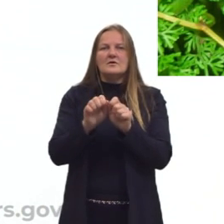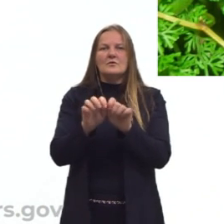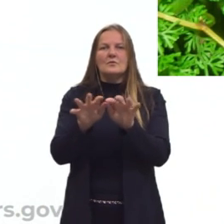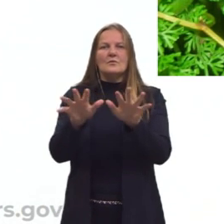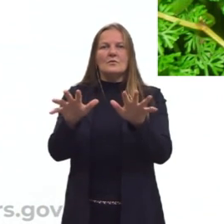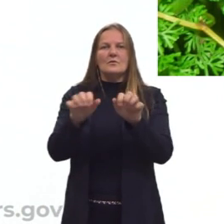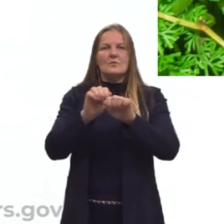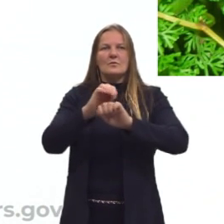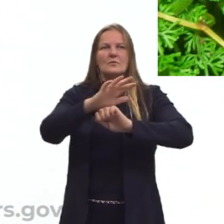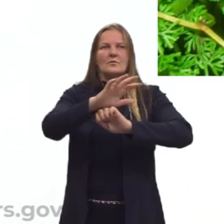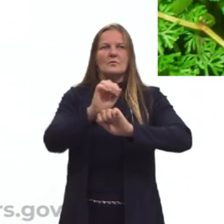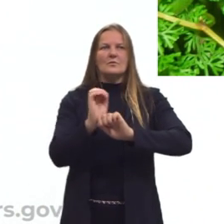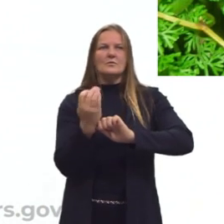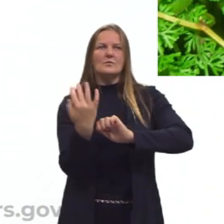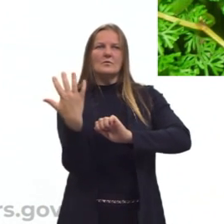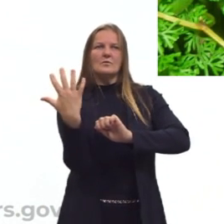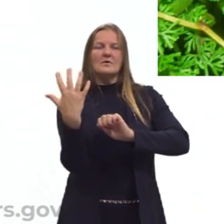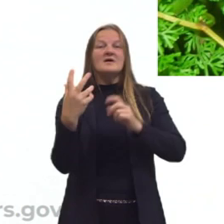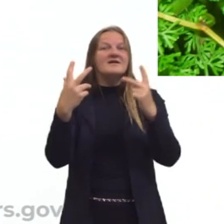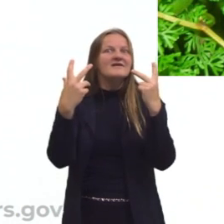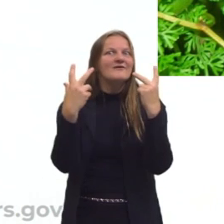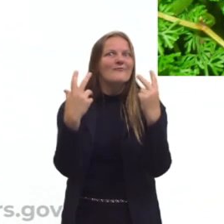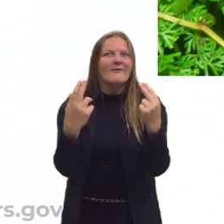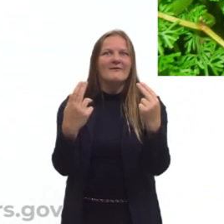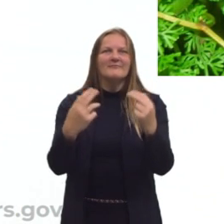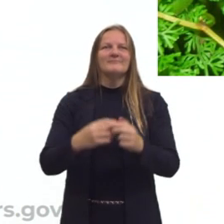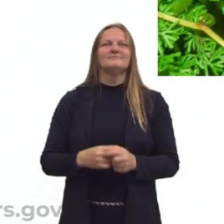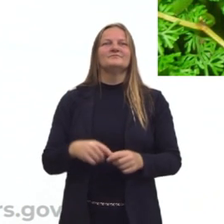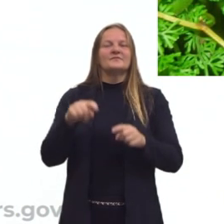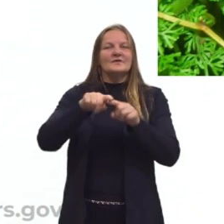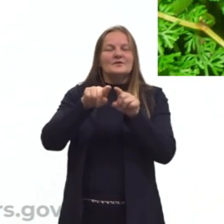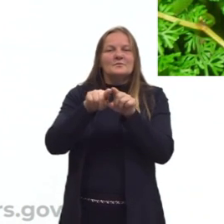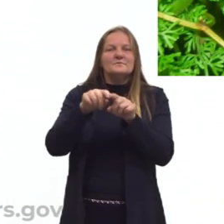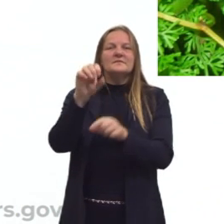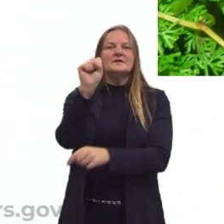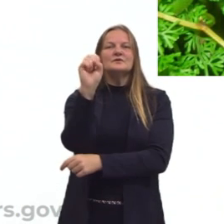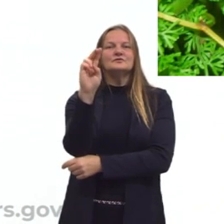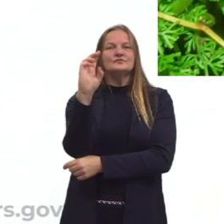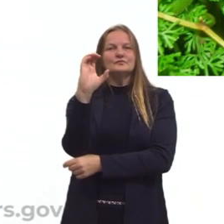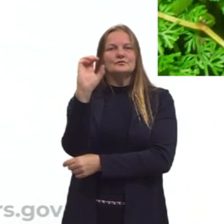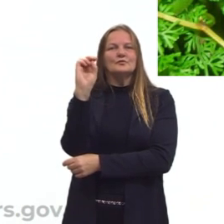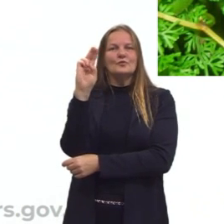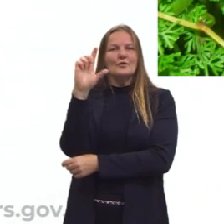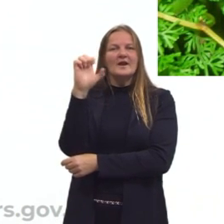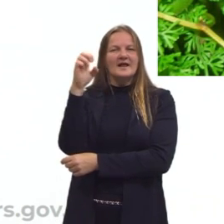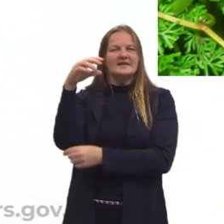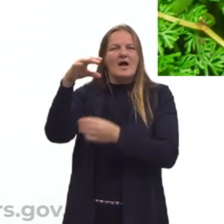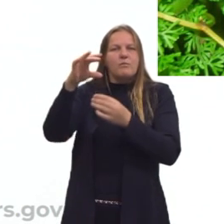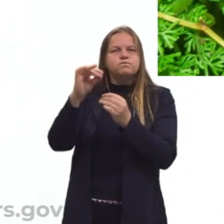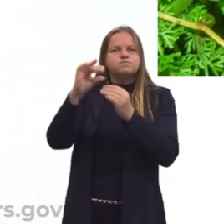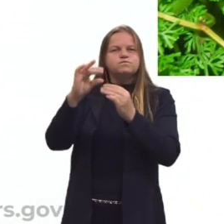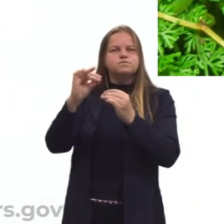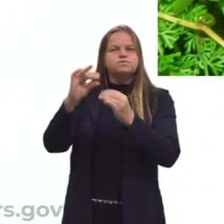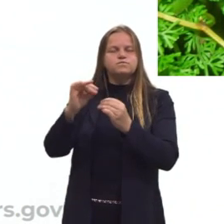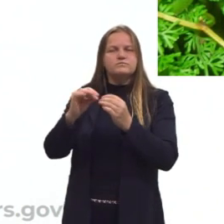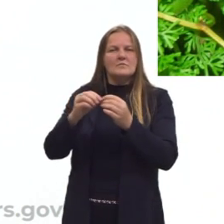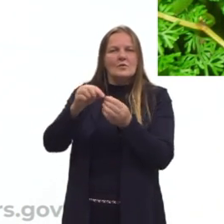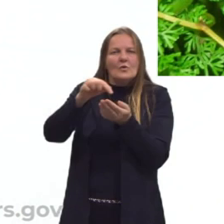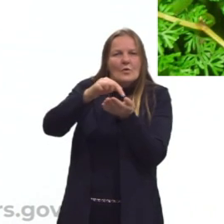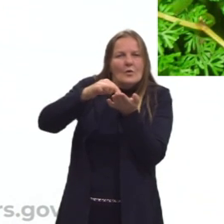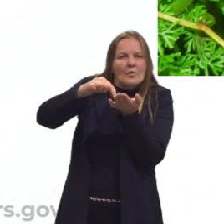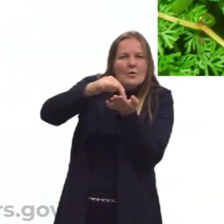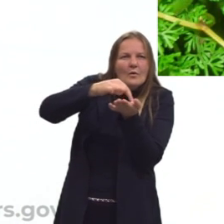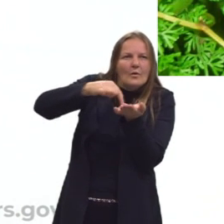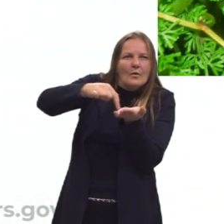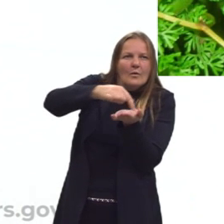padrão. Ali na suculenta também, se nós ampliarmos aquela imagem, nós vamos observar que lá